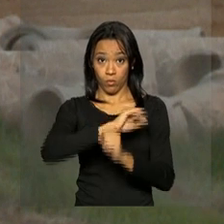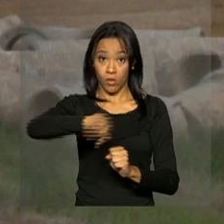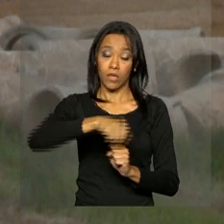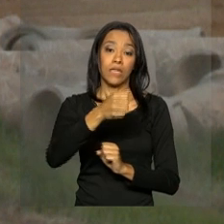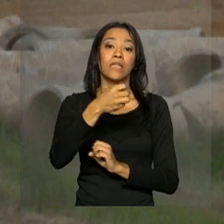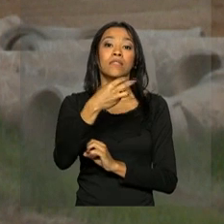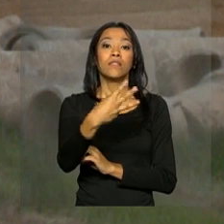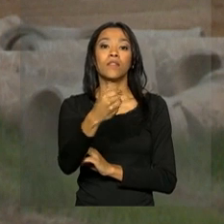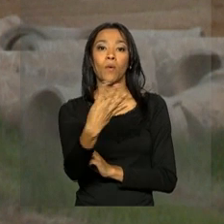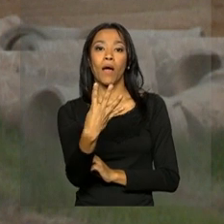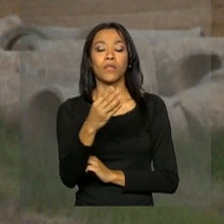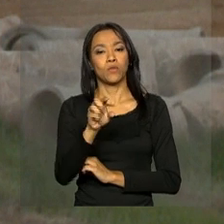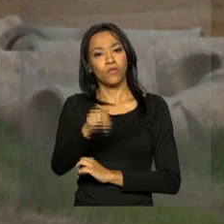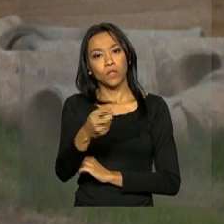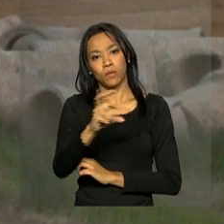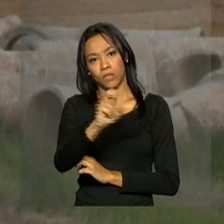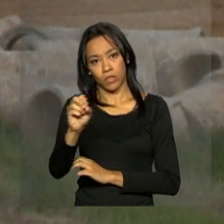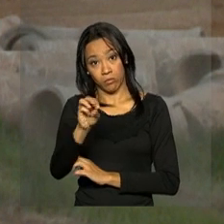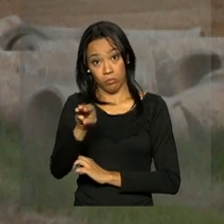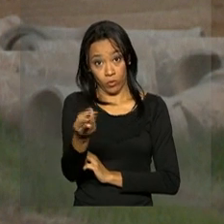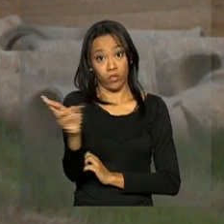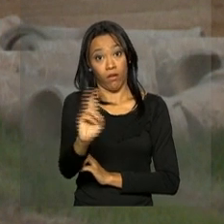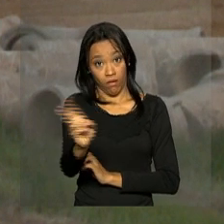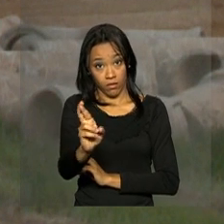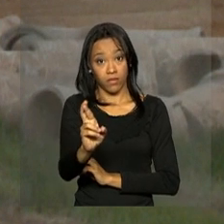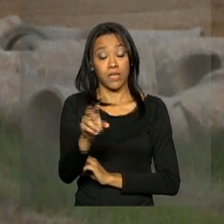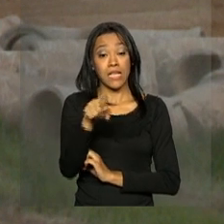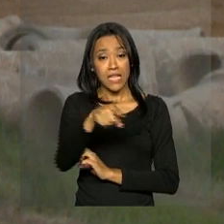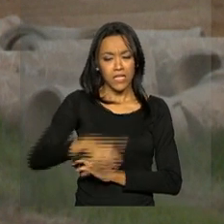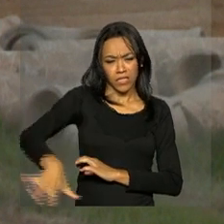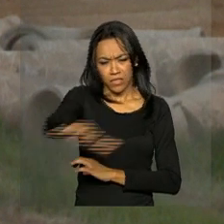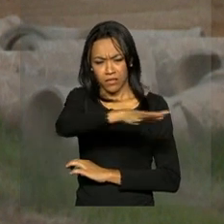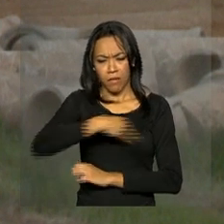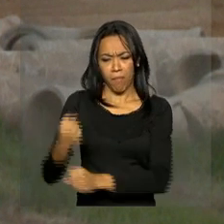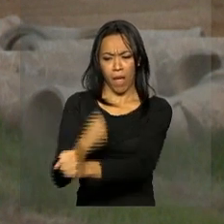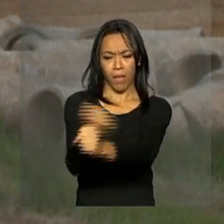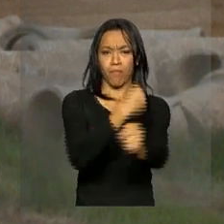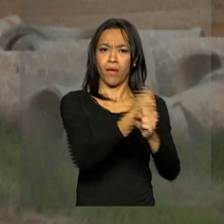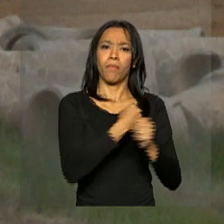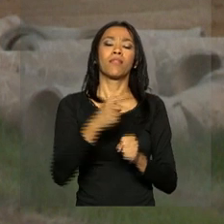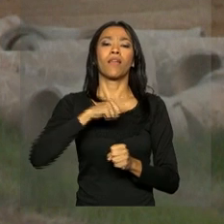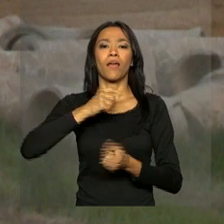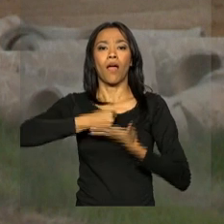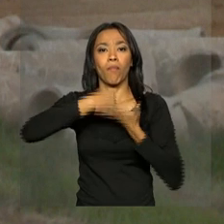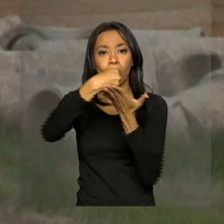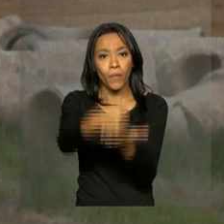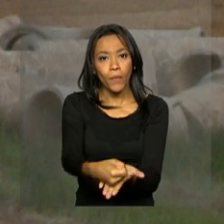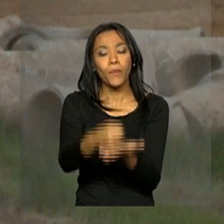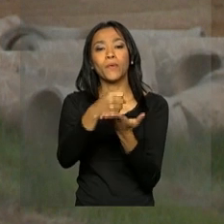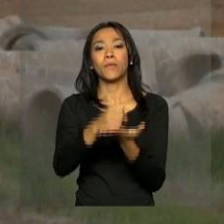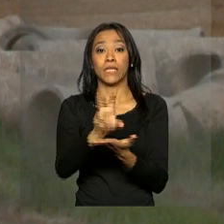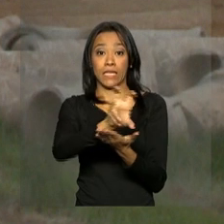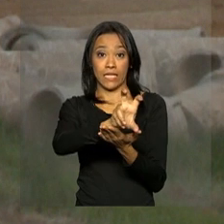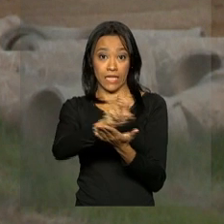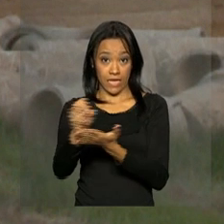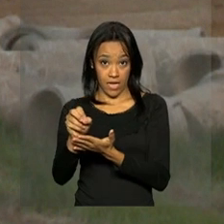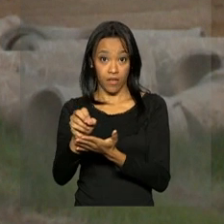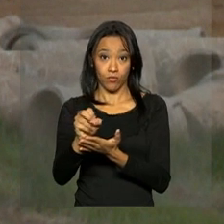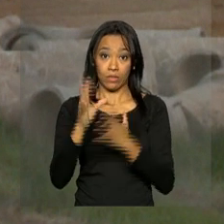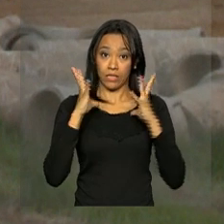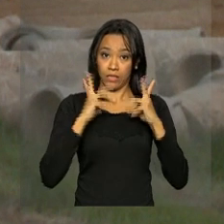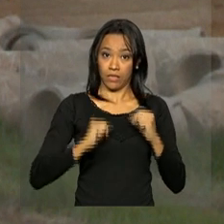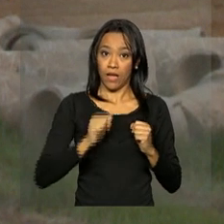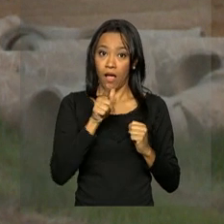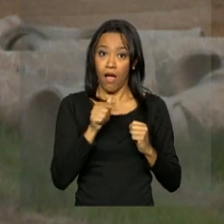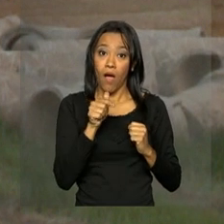34,5 bilhões. Nesse conjunto de obras está o apoio à construção de cerca de 500 estações de tratamento de